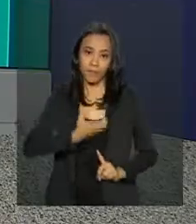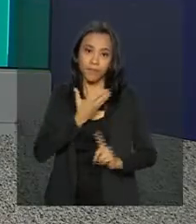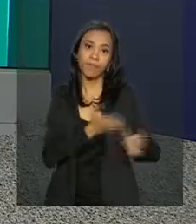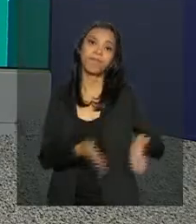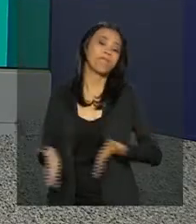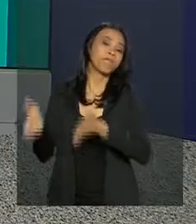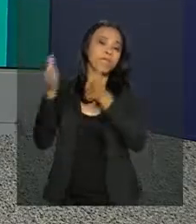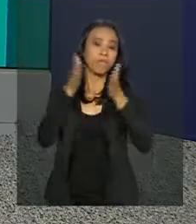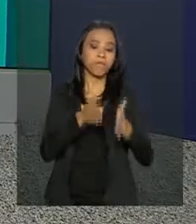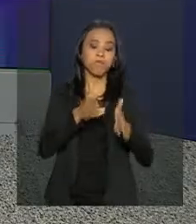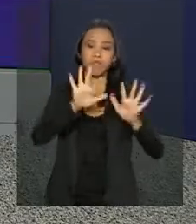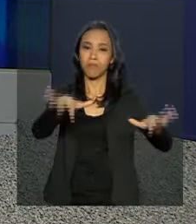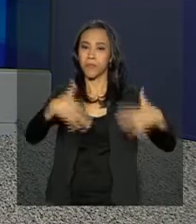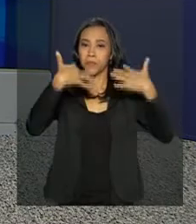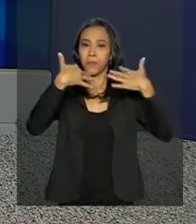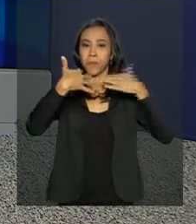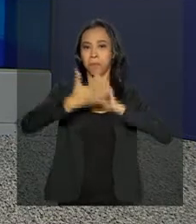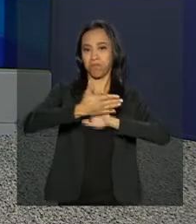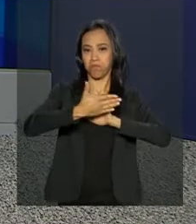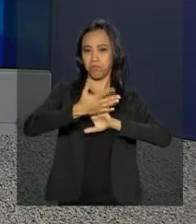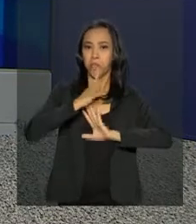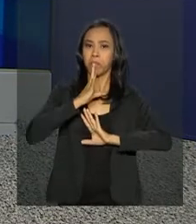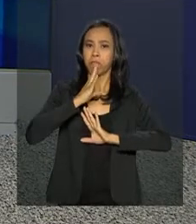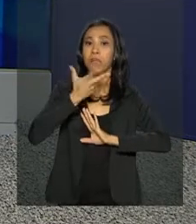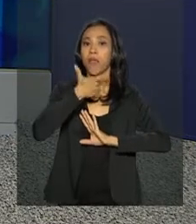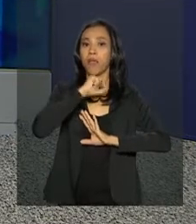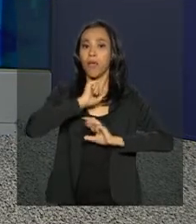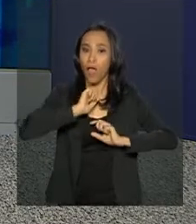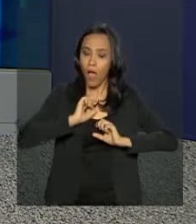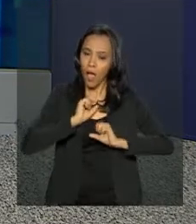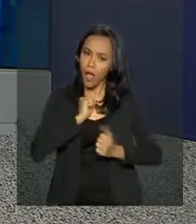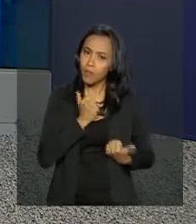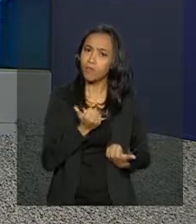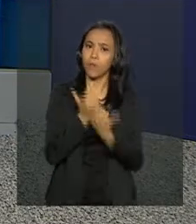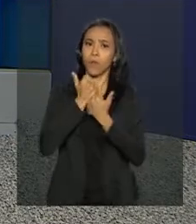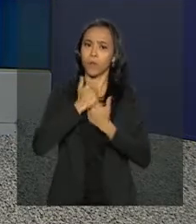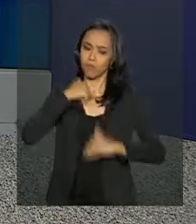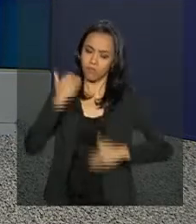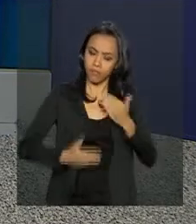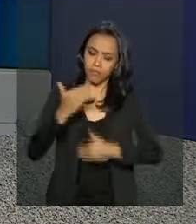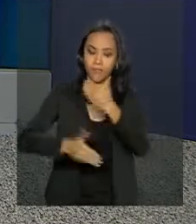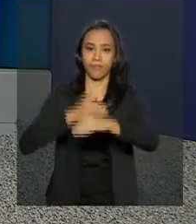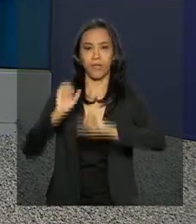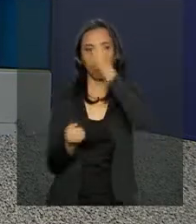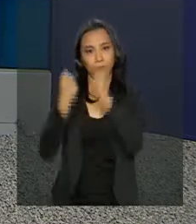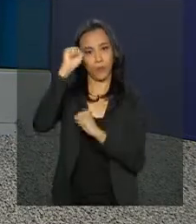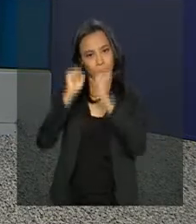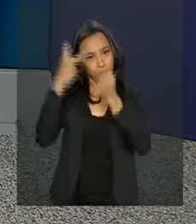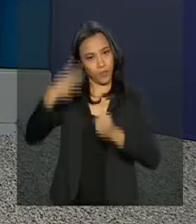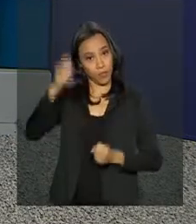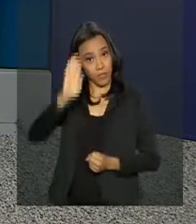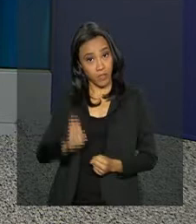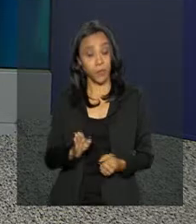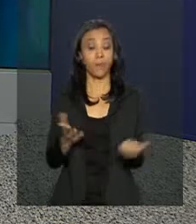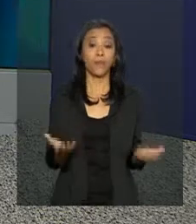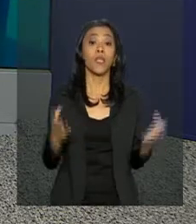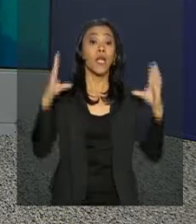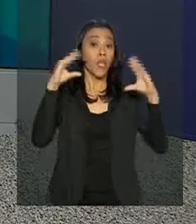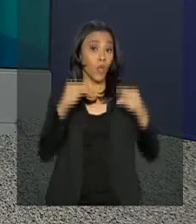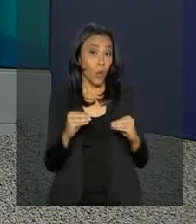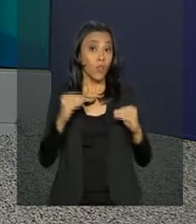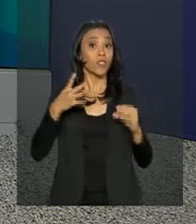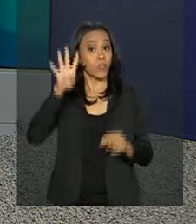Um reconhecimento para quem ajudou no desenvolvimento da indústria nacional. Na noite desta quarta-feira, o presidente Michel Temer